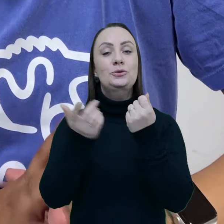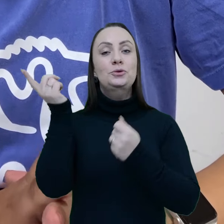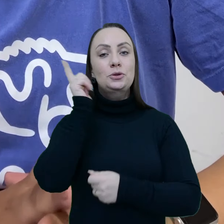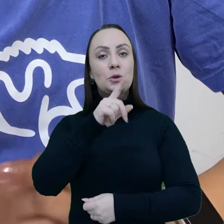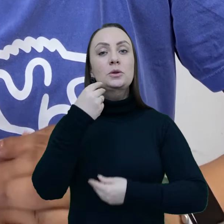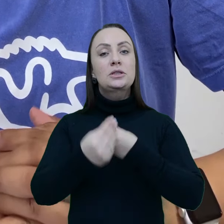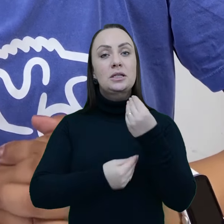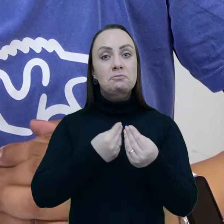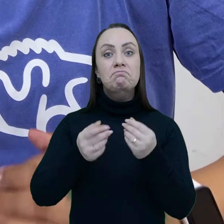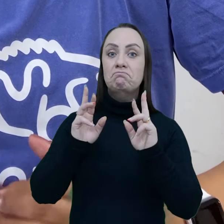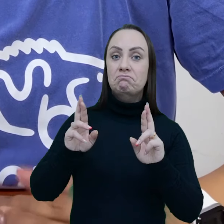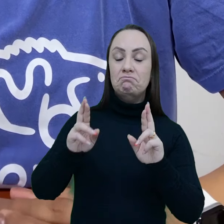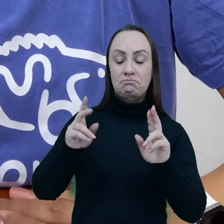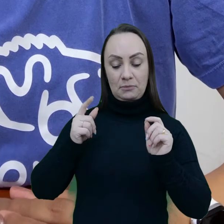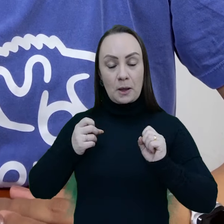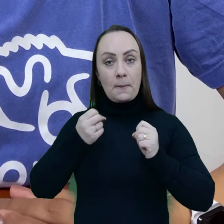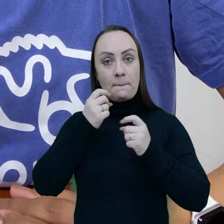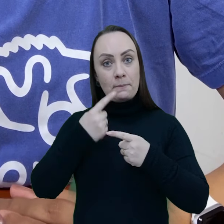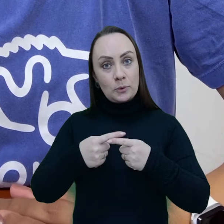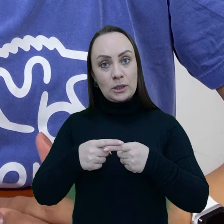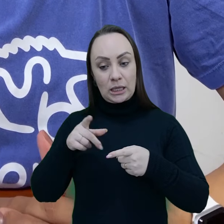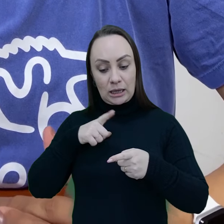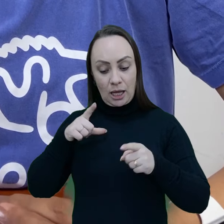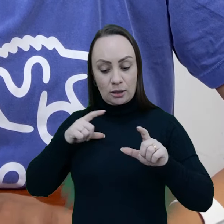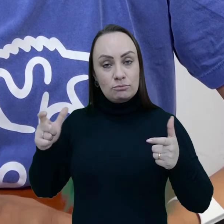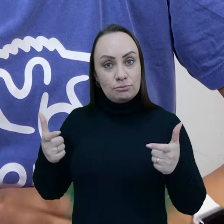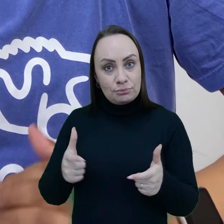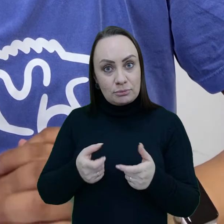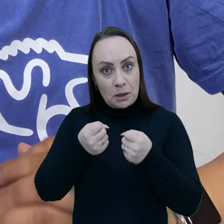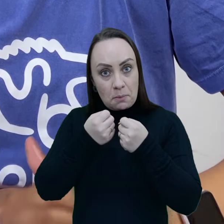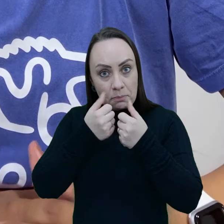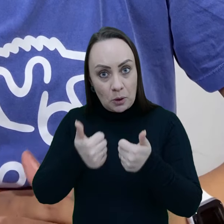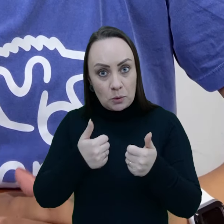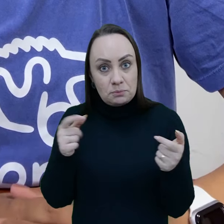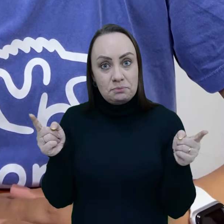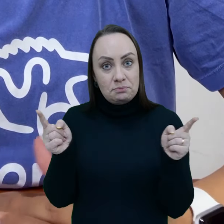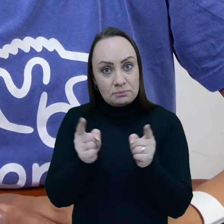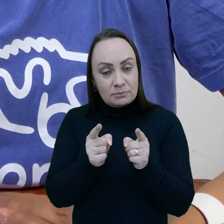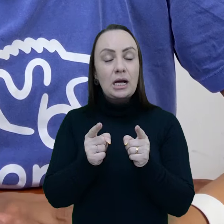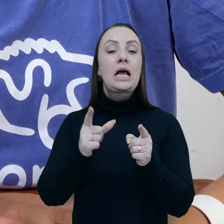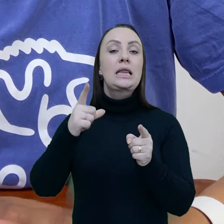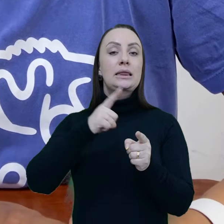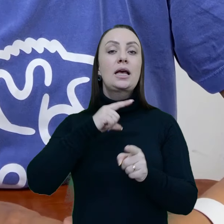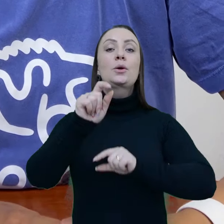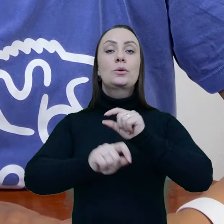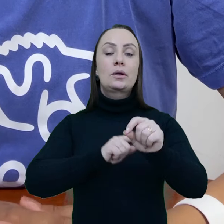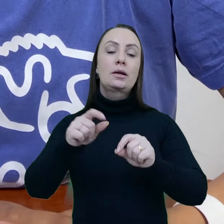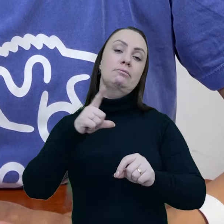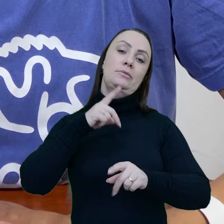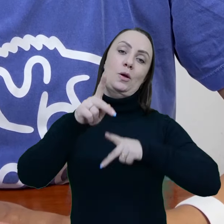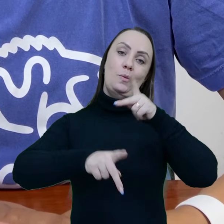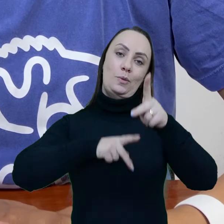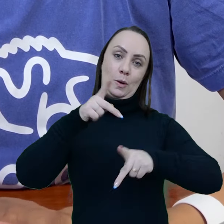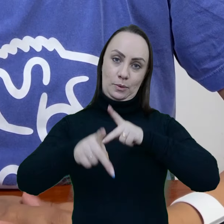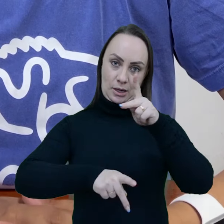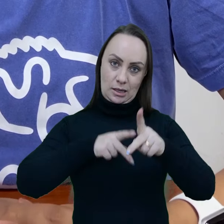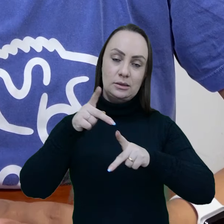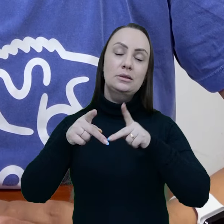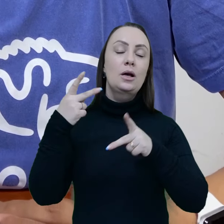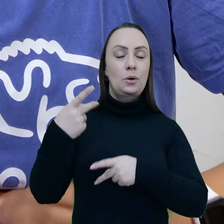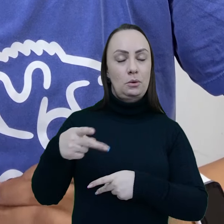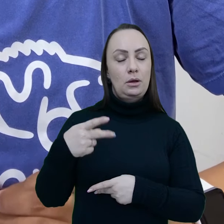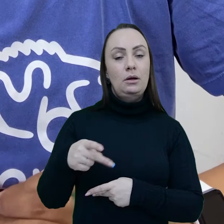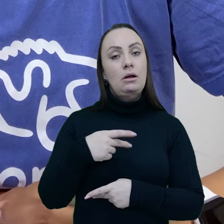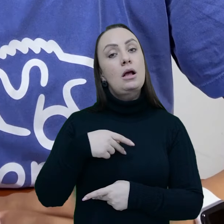sustentabilidade dela pode ser garantida ou pode ser esperada por conta de que os volumes são pequenos. Existe uma